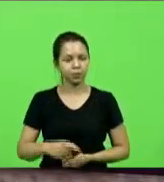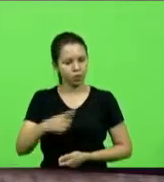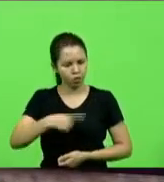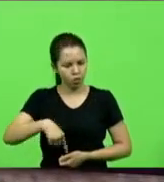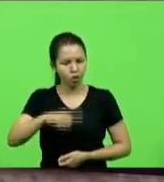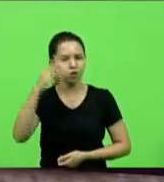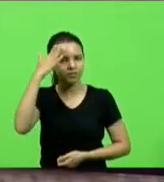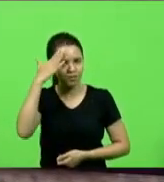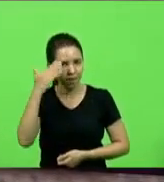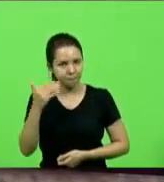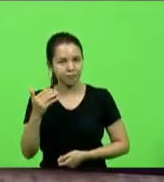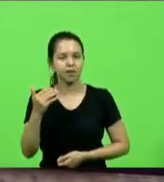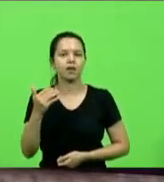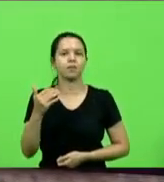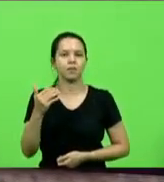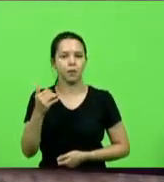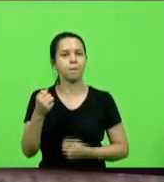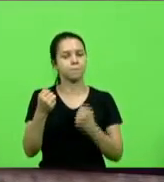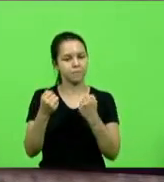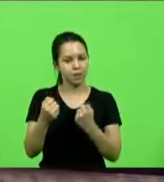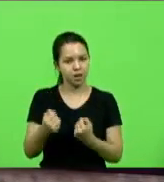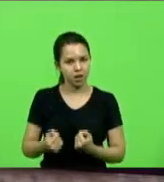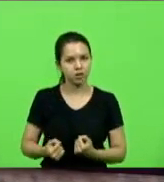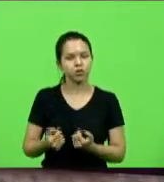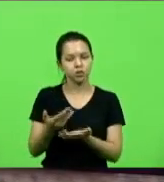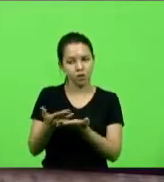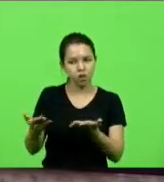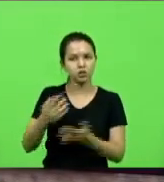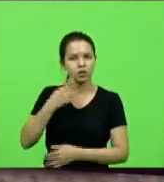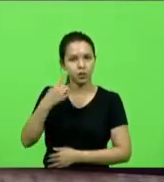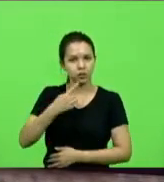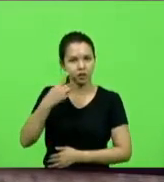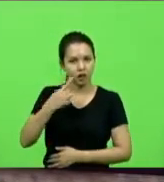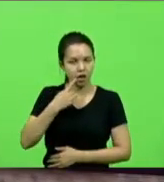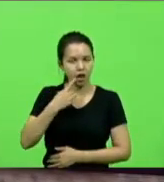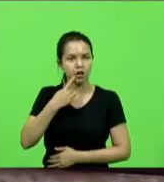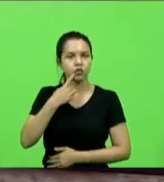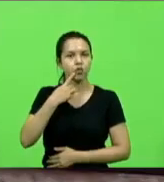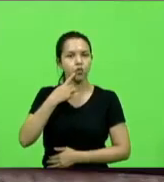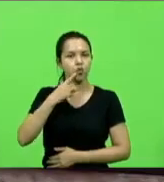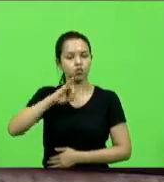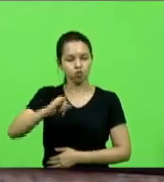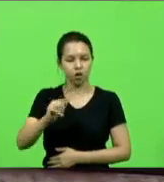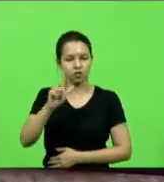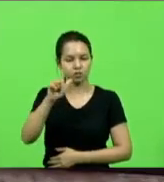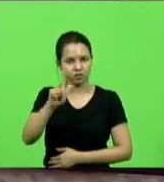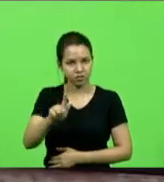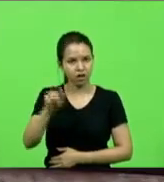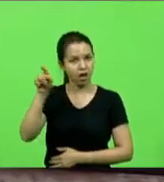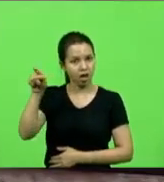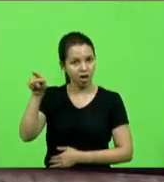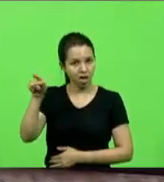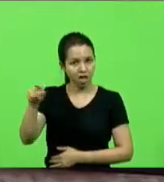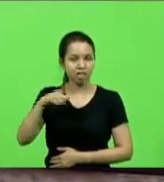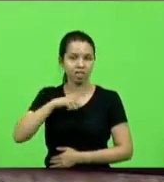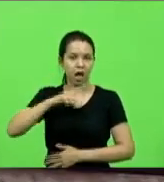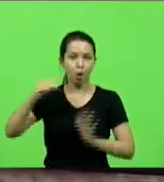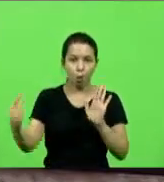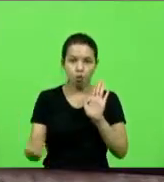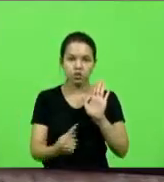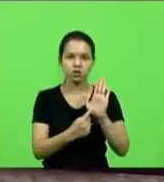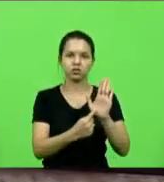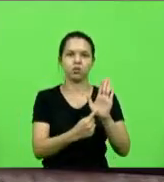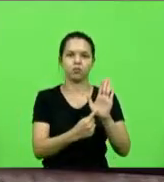que pesa sobre os ombros do deputado Júlio Garcia uma acusação e, para tanto, ele está sendo